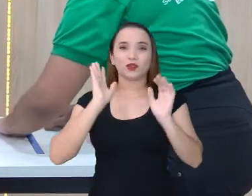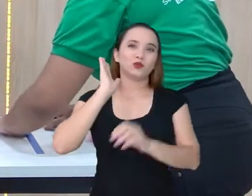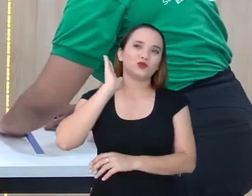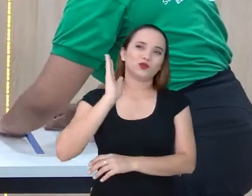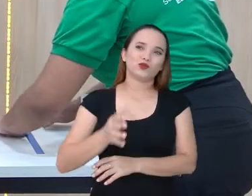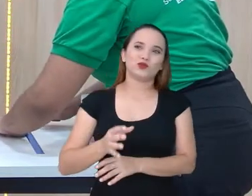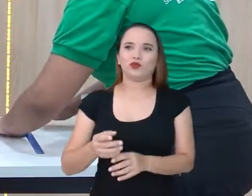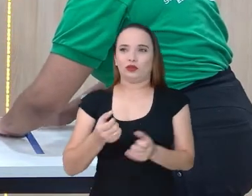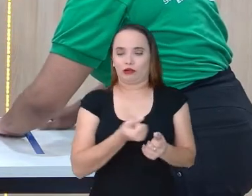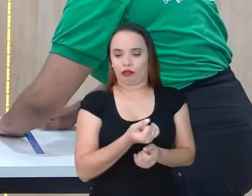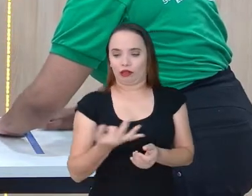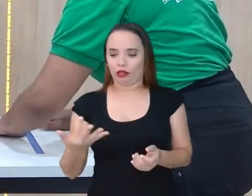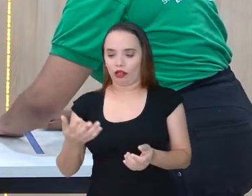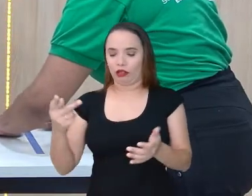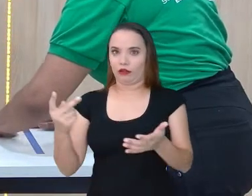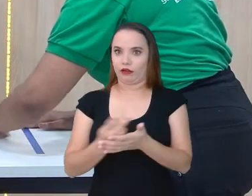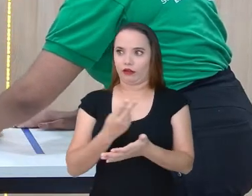vendo vocês?